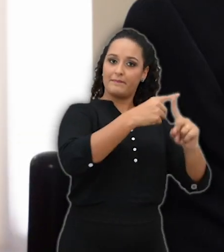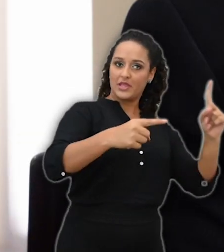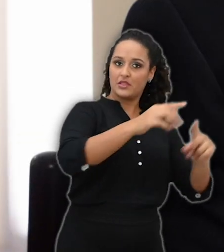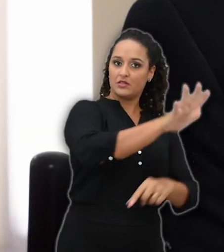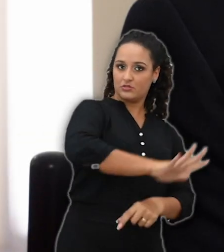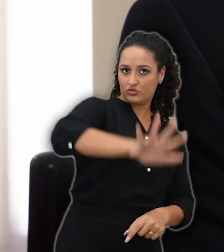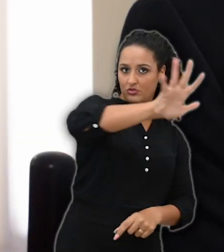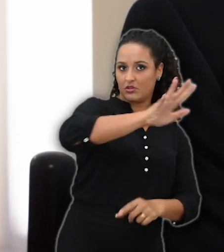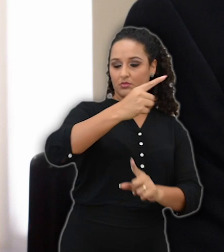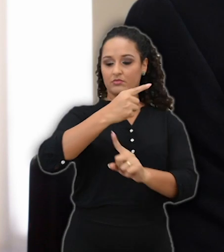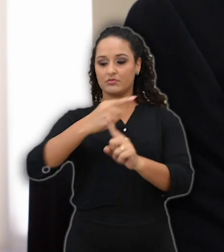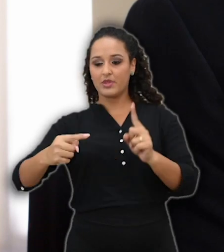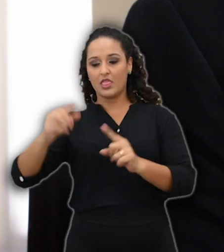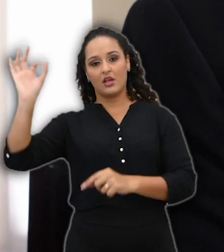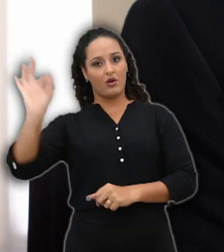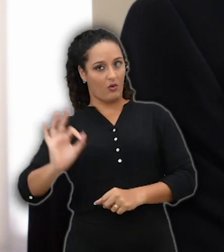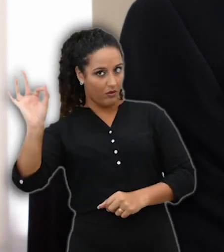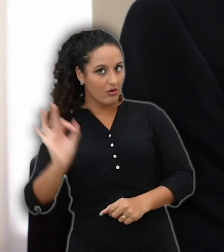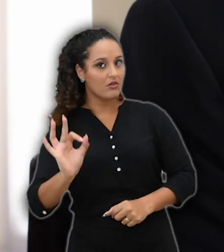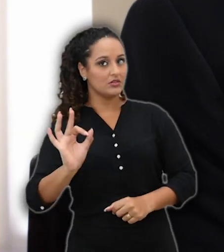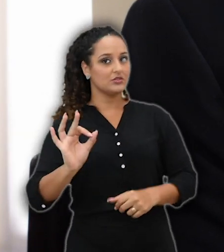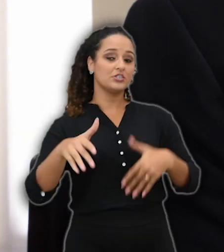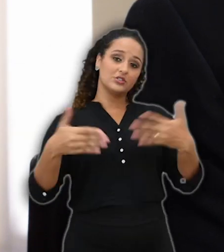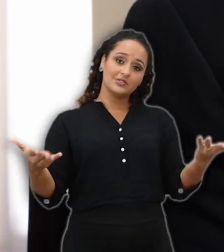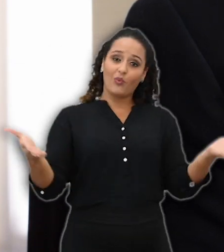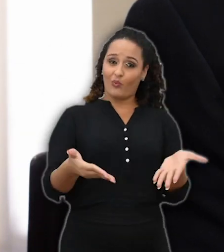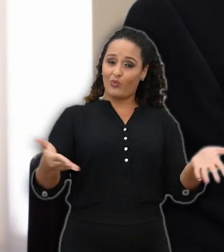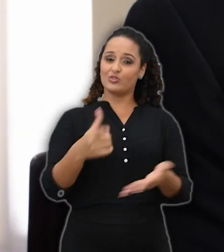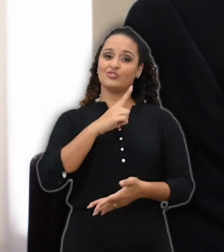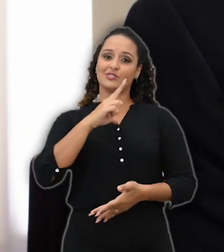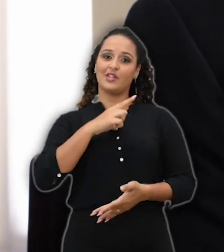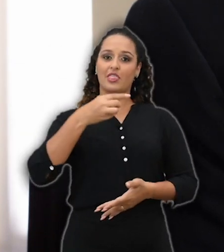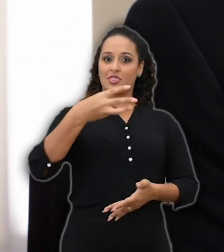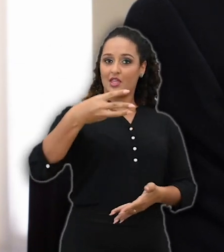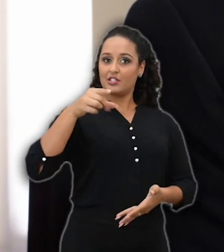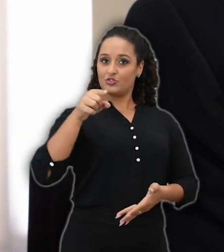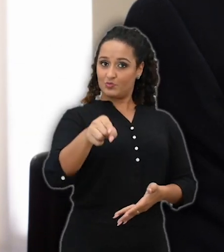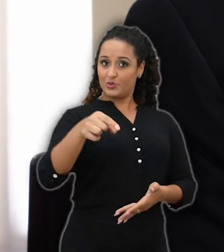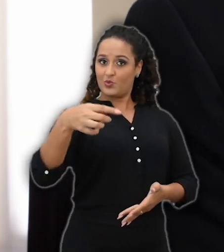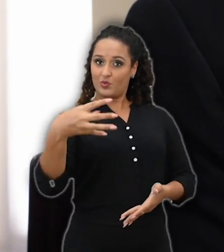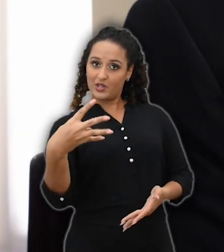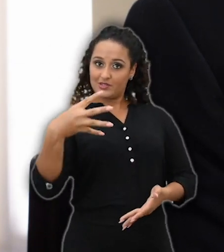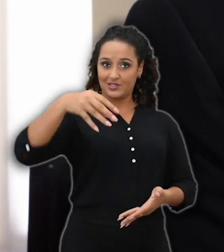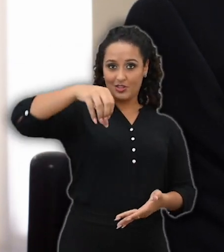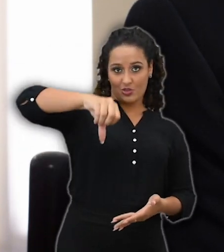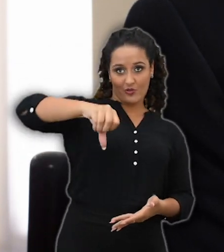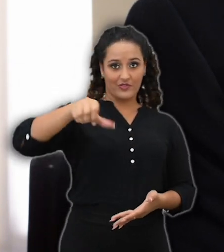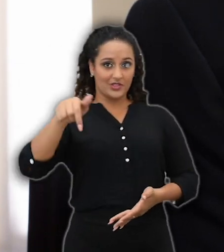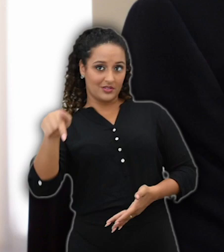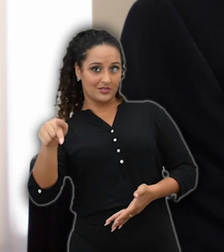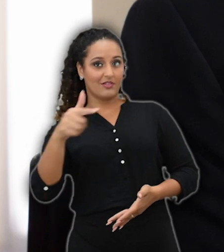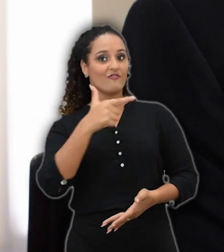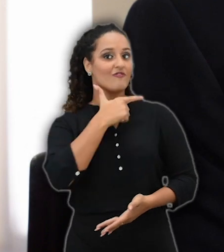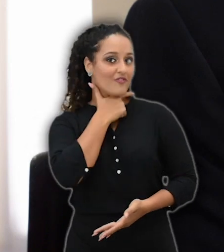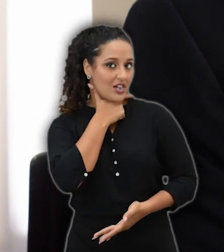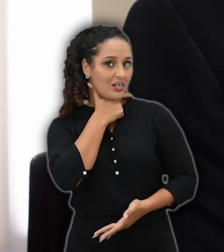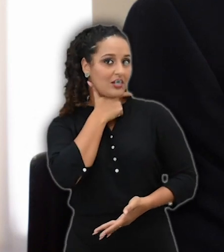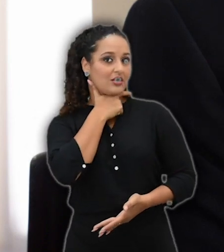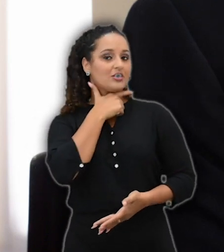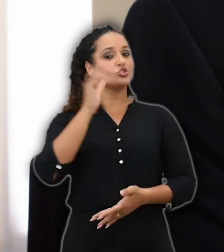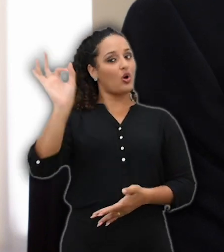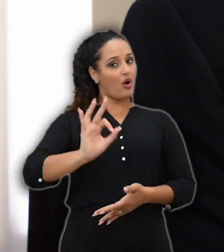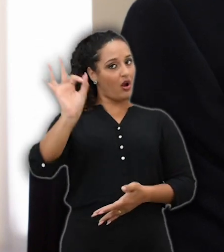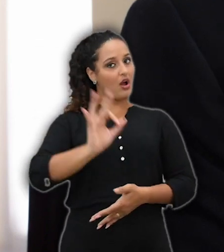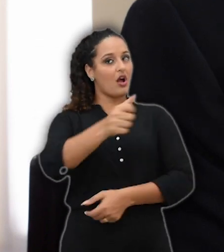UFPE adota 50% das cotas no SISU. Então, hoje nós temos 3.497 vagas para os